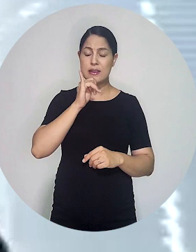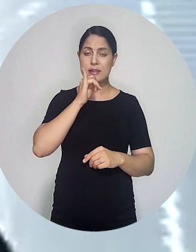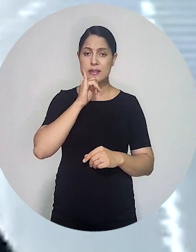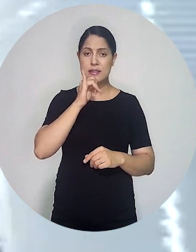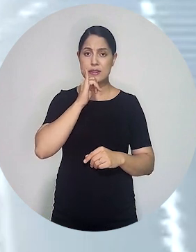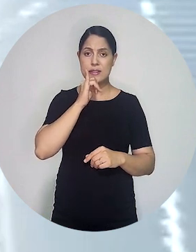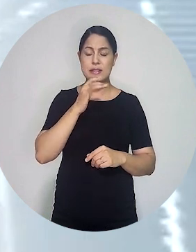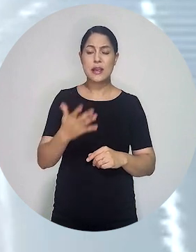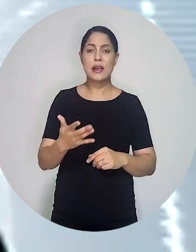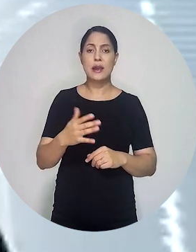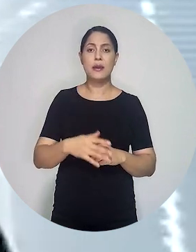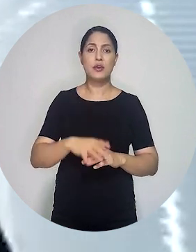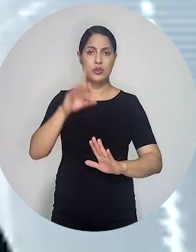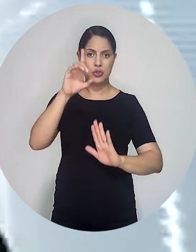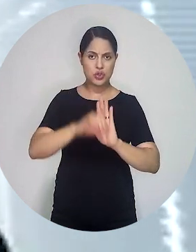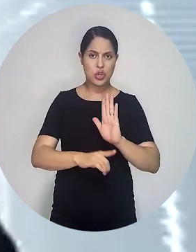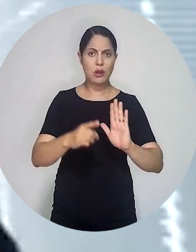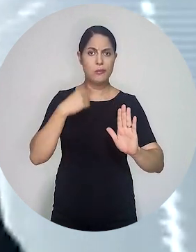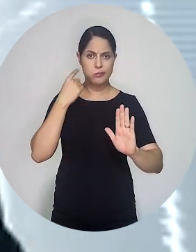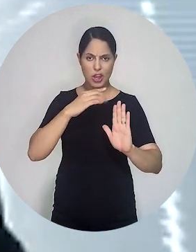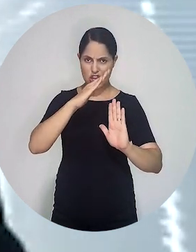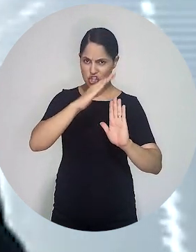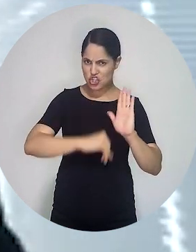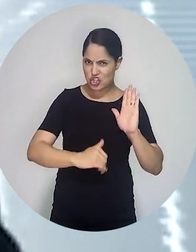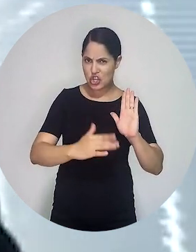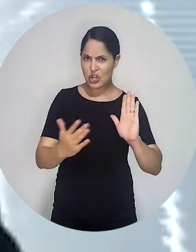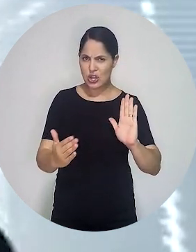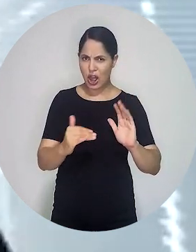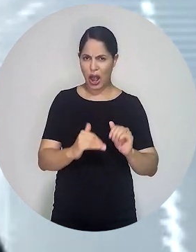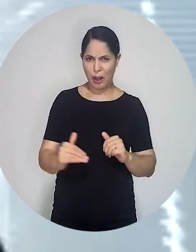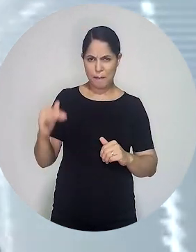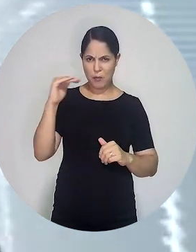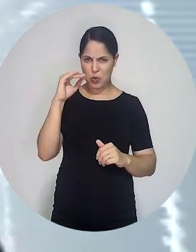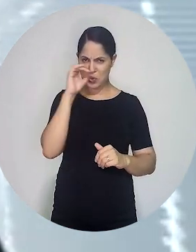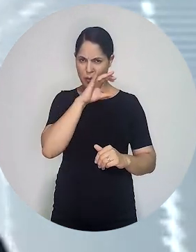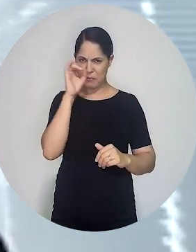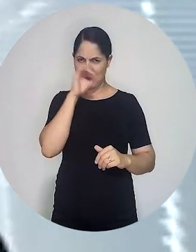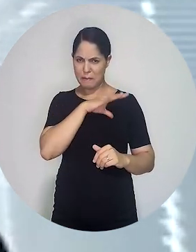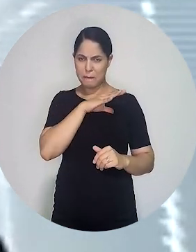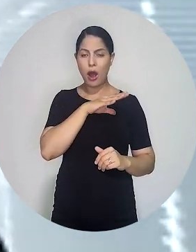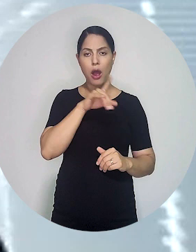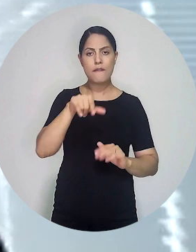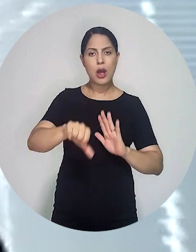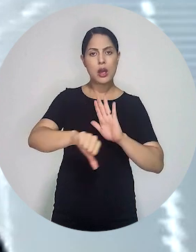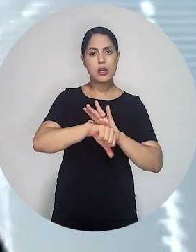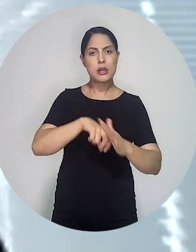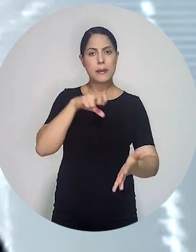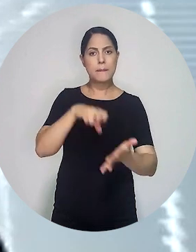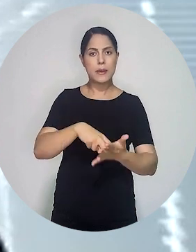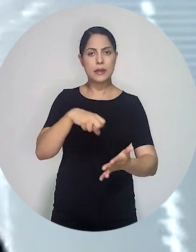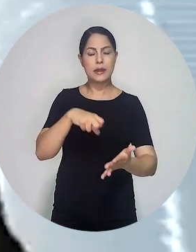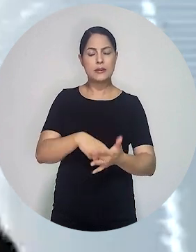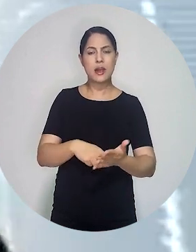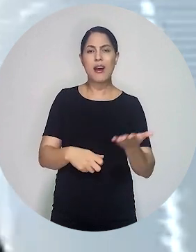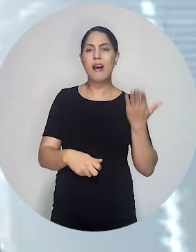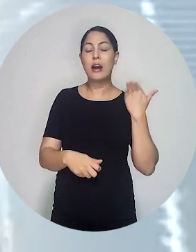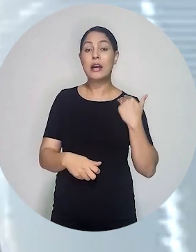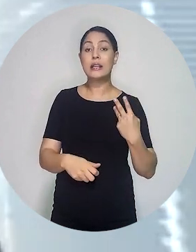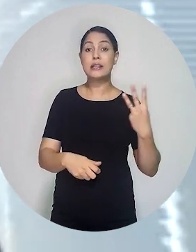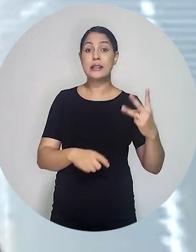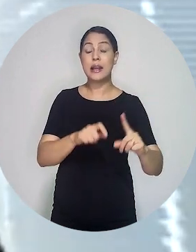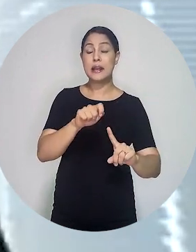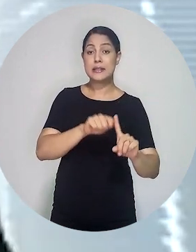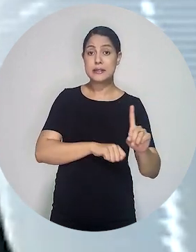aumento da penalidade para o crime de violação de prerrogativas, a lei de abuso de autoridade,